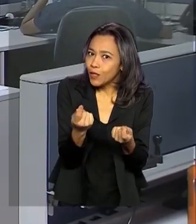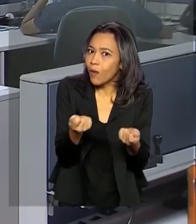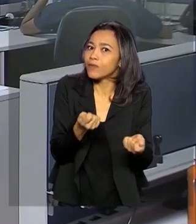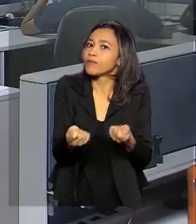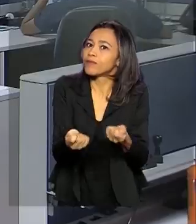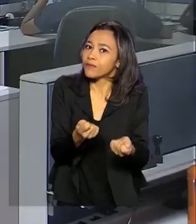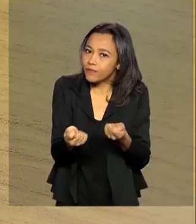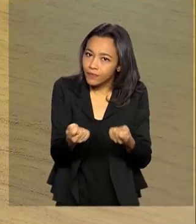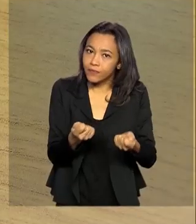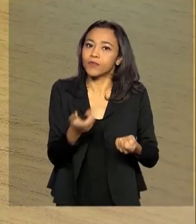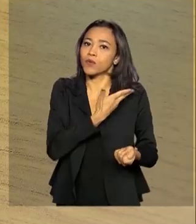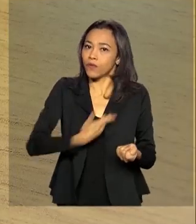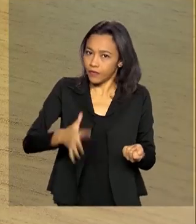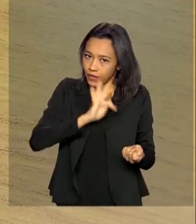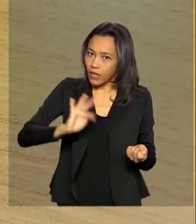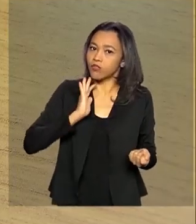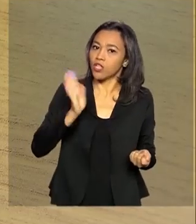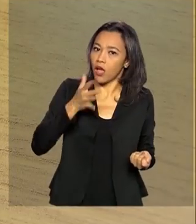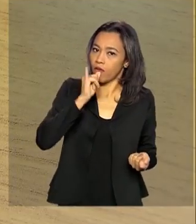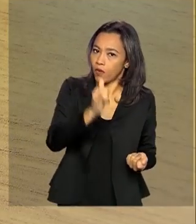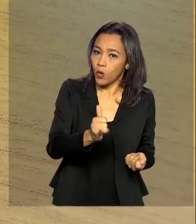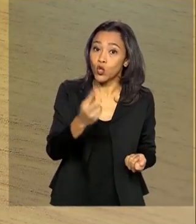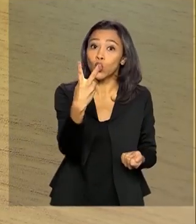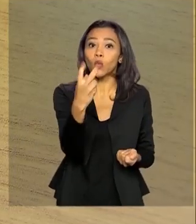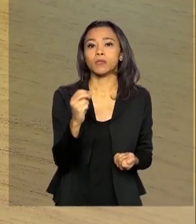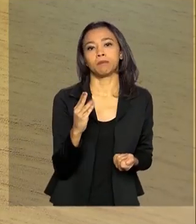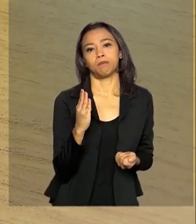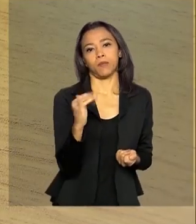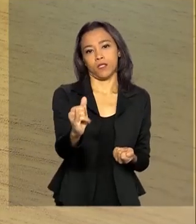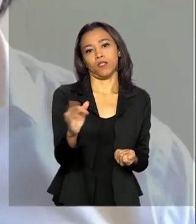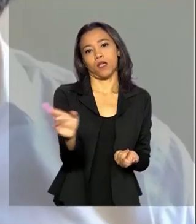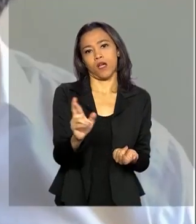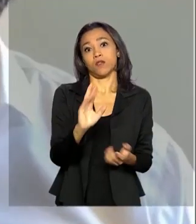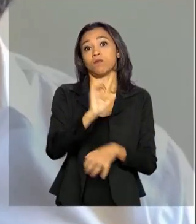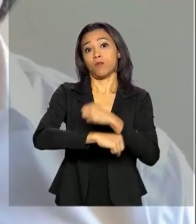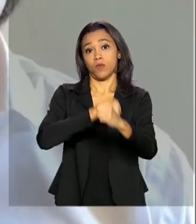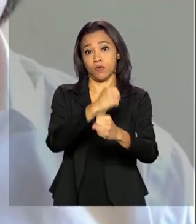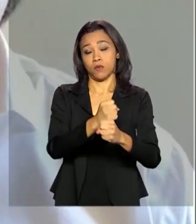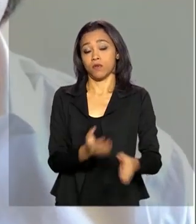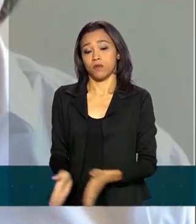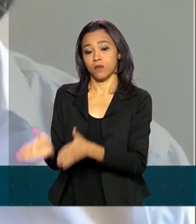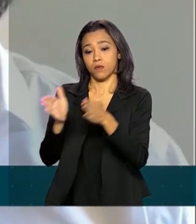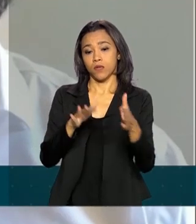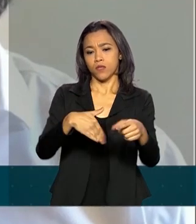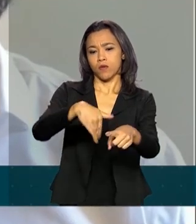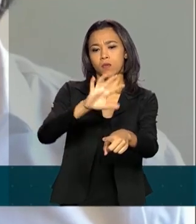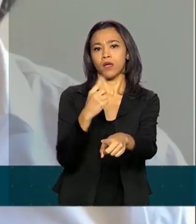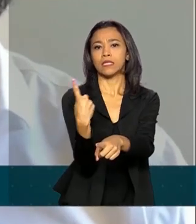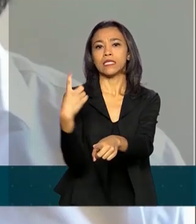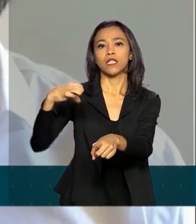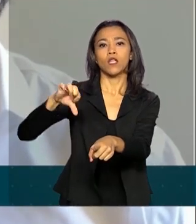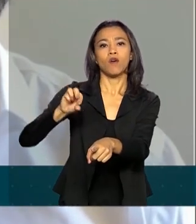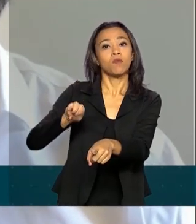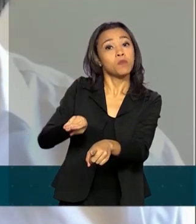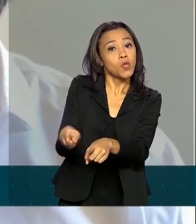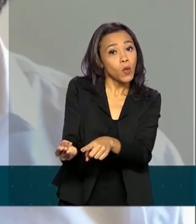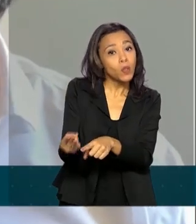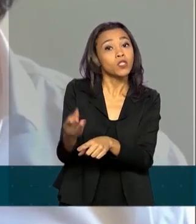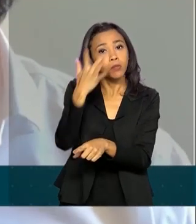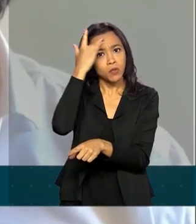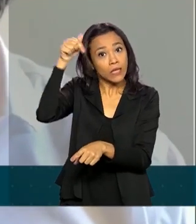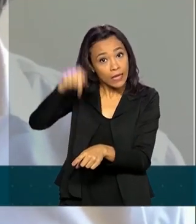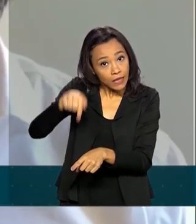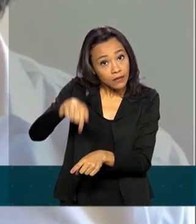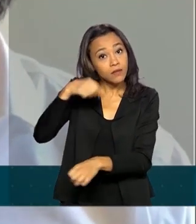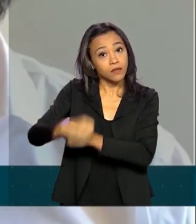administração federal, de quase 2 bilhões de reais por ano. São mais de 19 milhões de pessoas que nesse ano de 2020